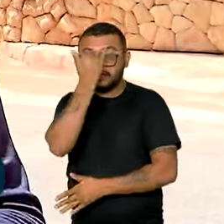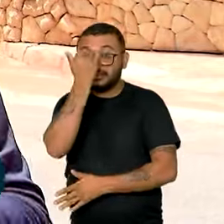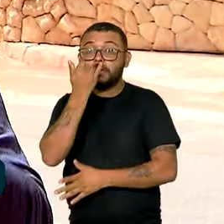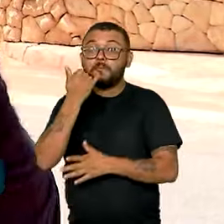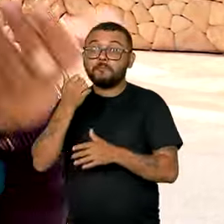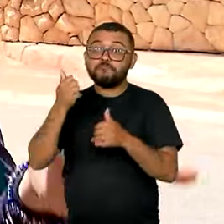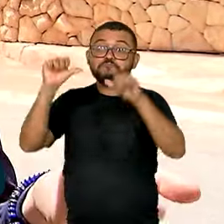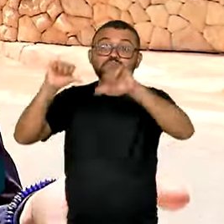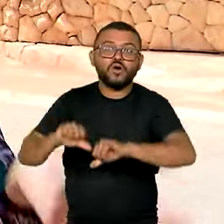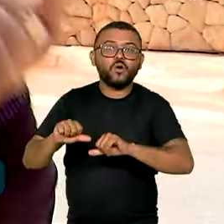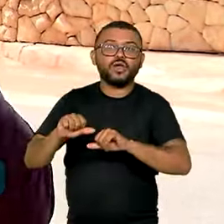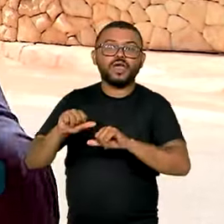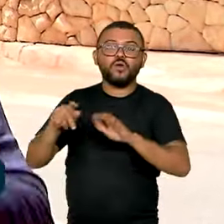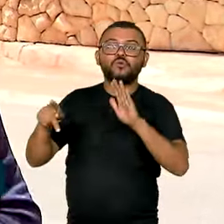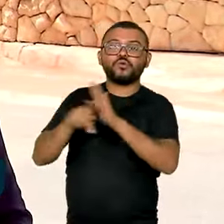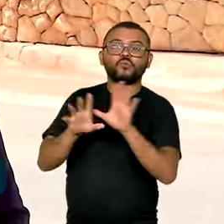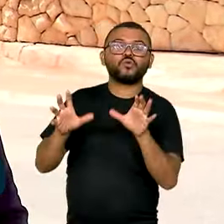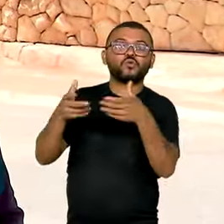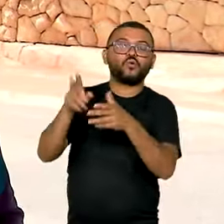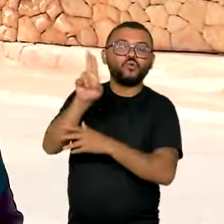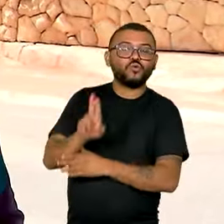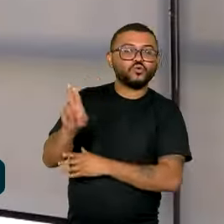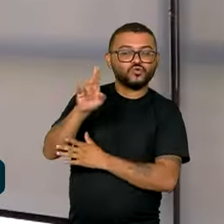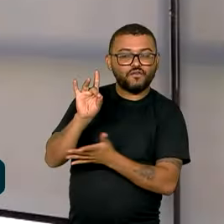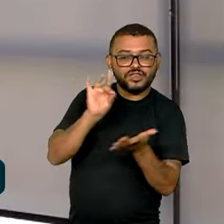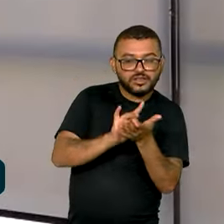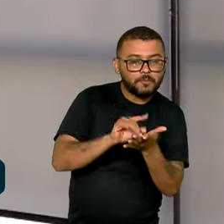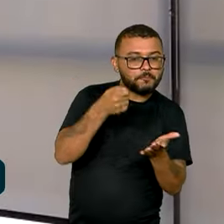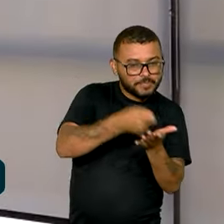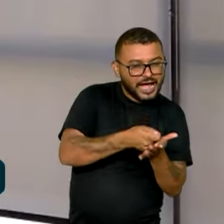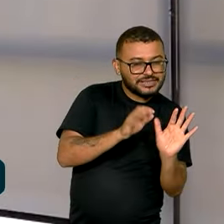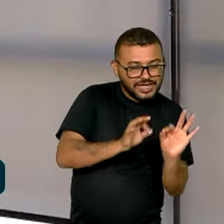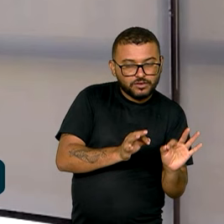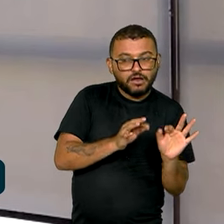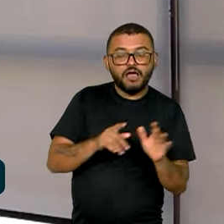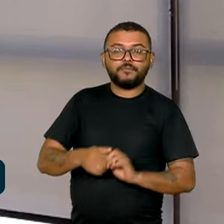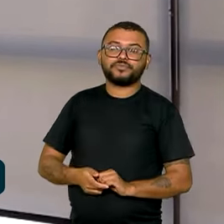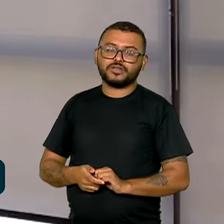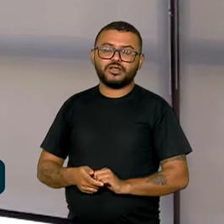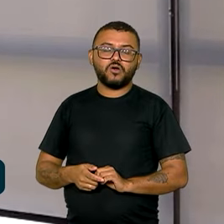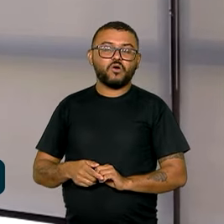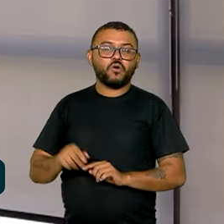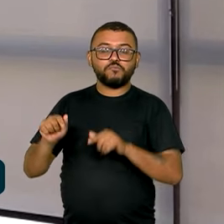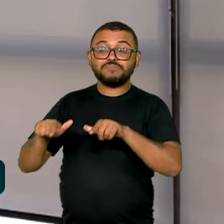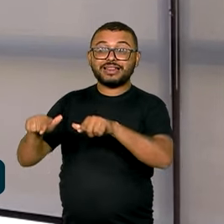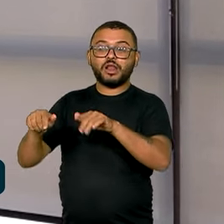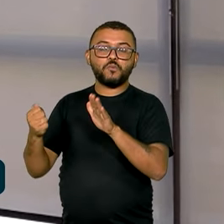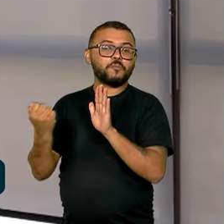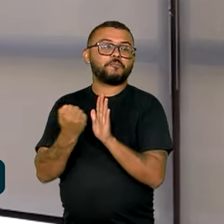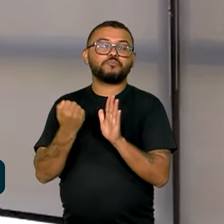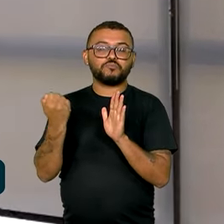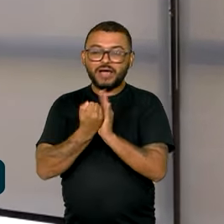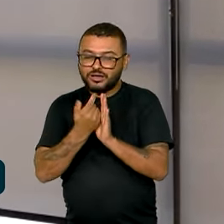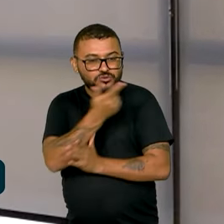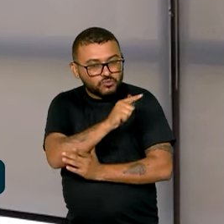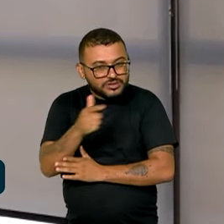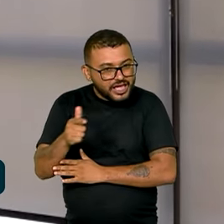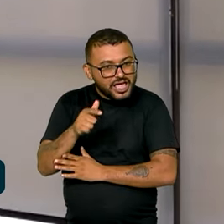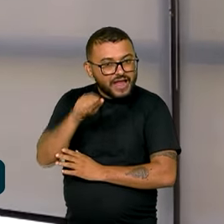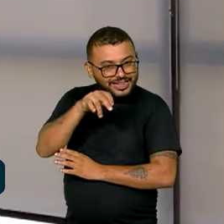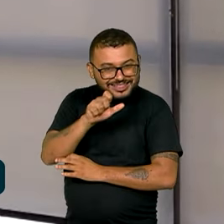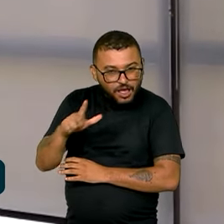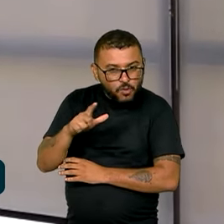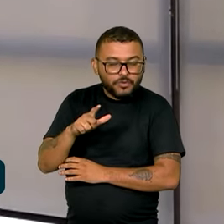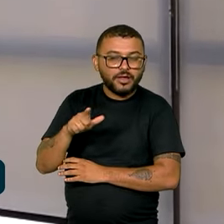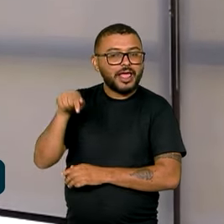maiores às redes e aos usuários legais. Esses equipamentos não são certificados pela Anatel, ou seja, não passaram por um